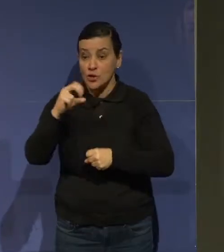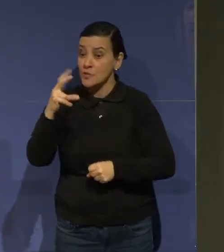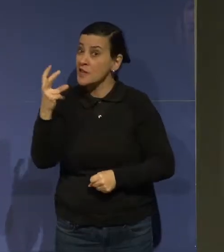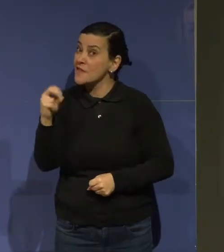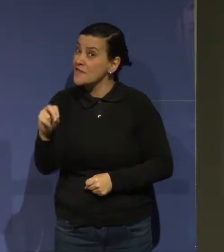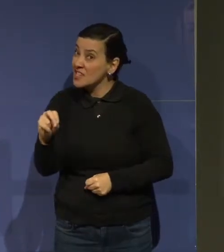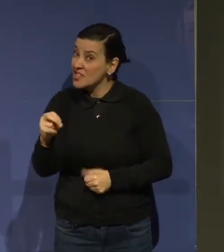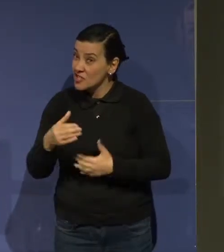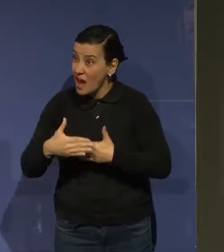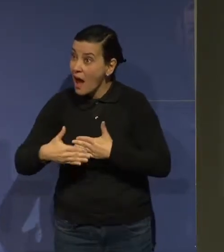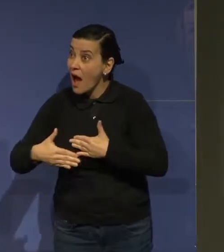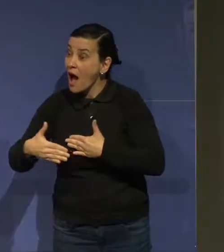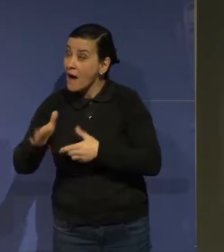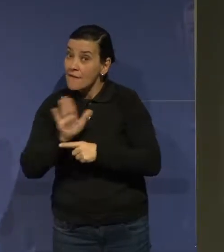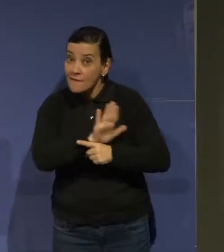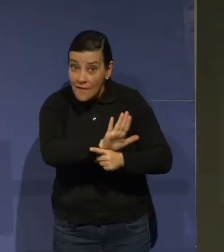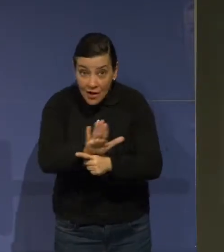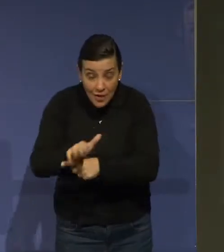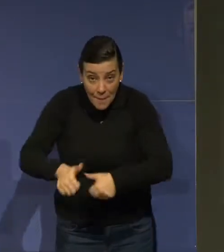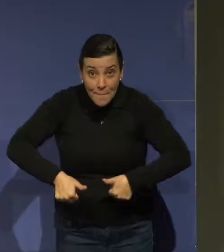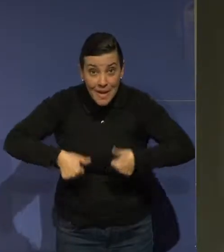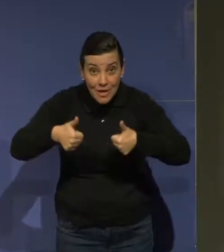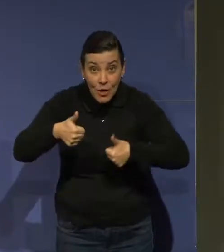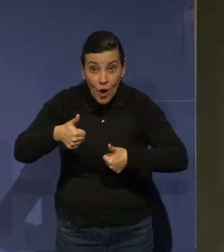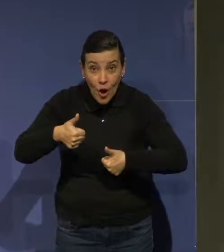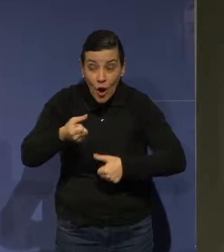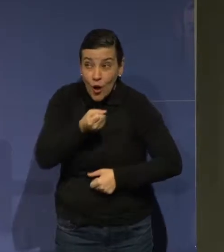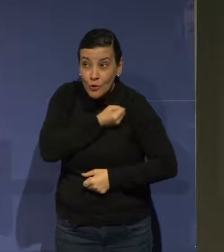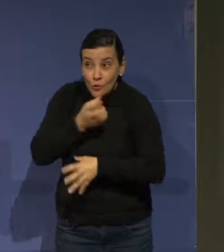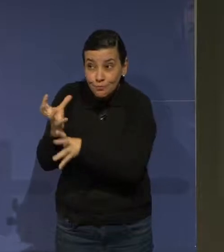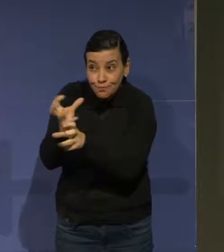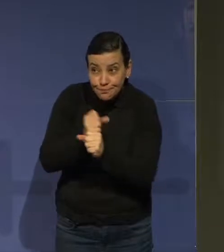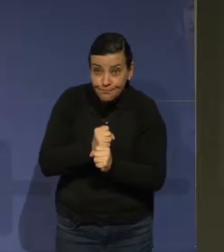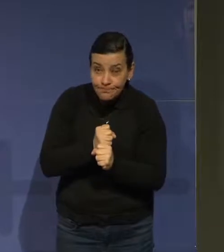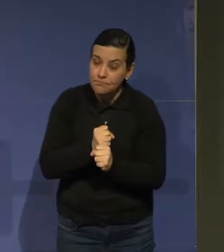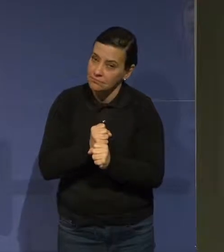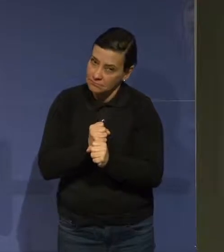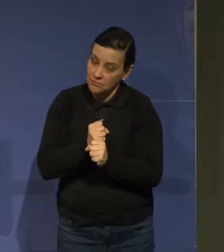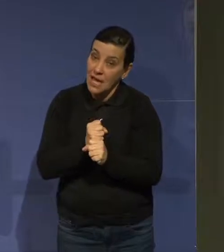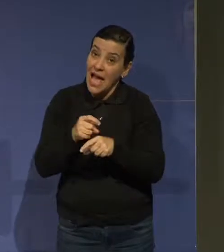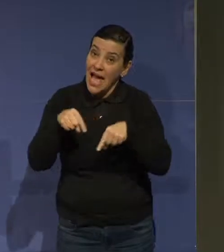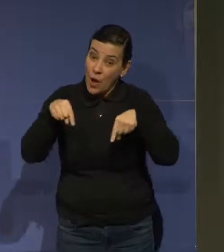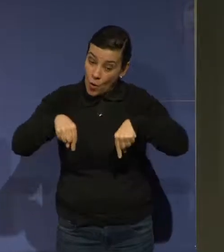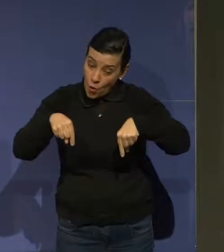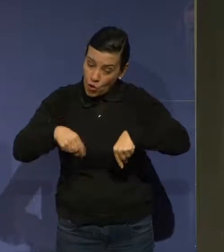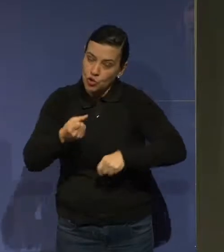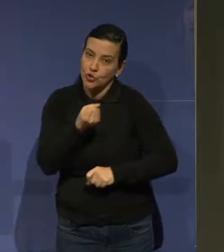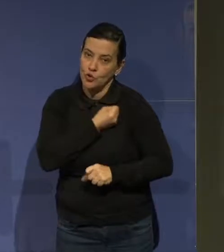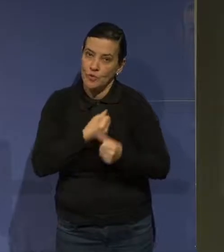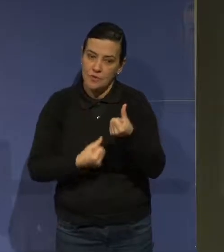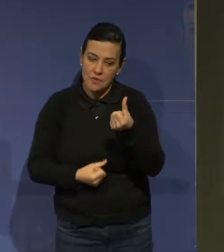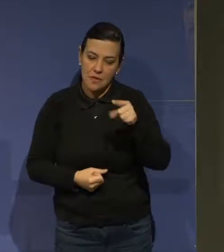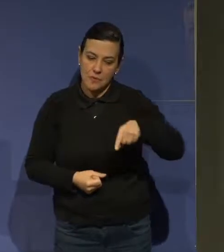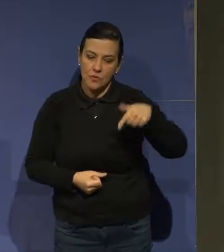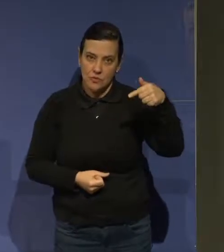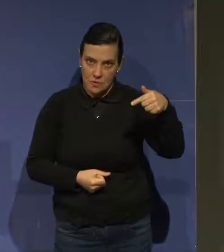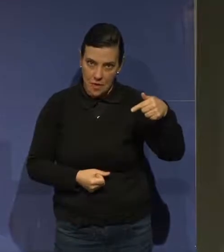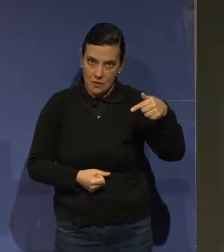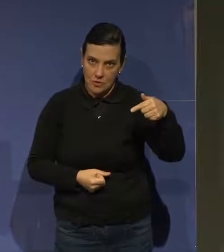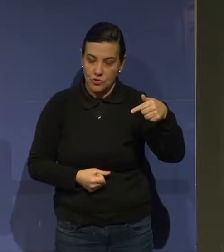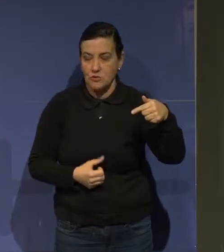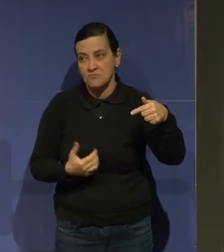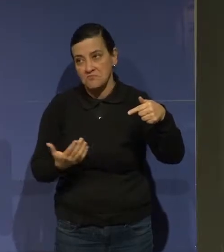melhorar muito esse quadro. Então, esse é o número atual, 6,7. Então, ele passaria,